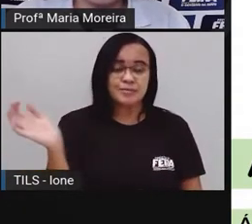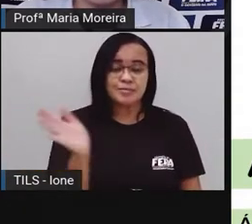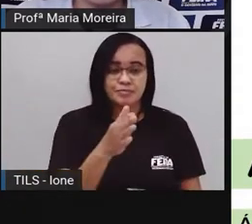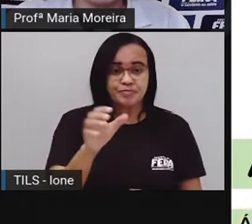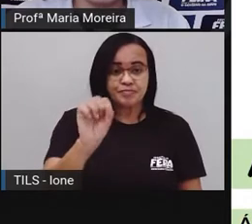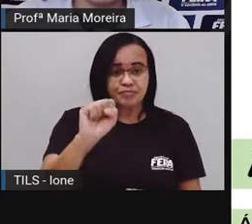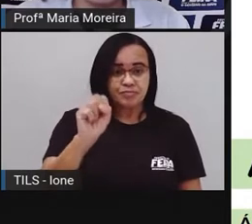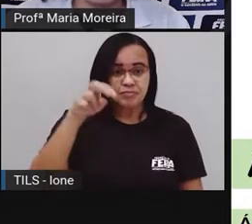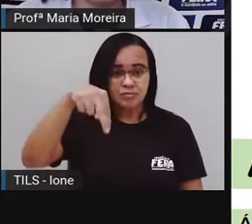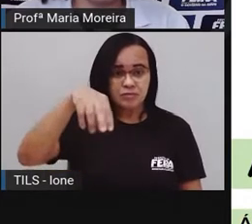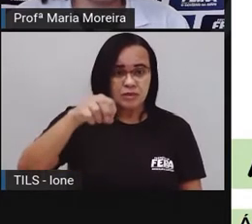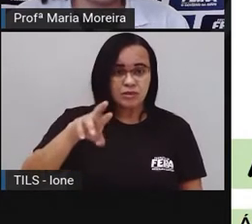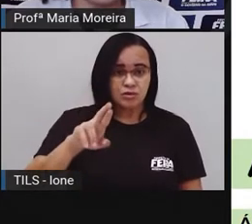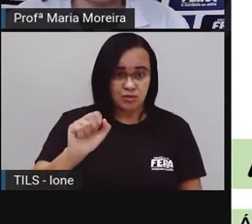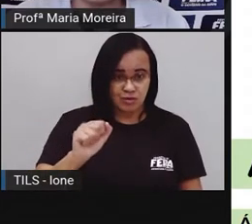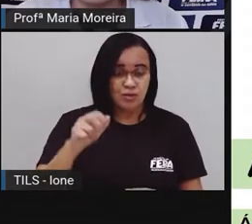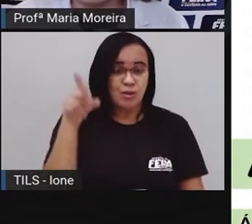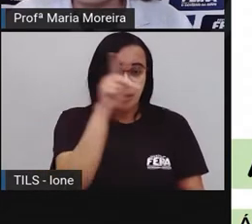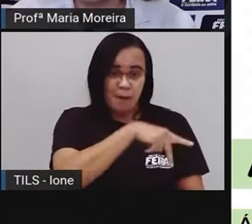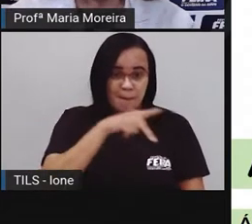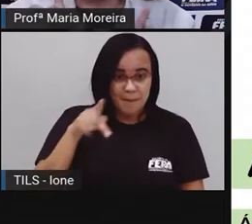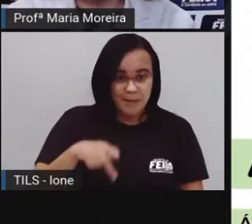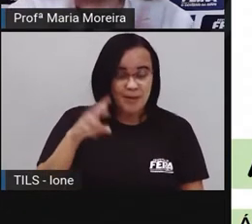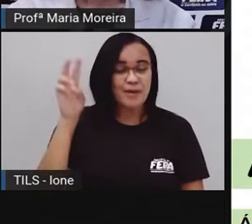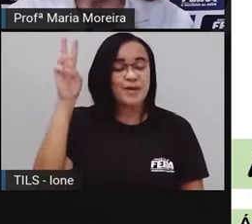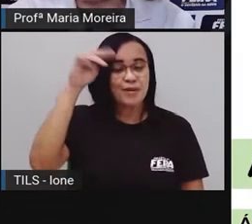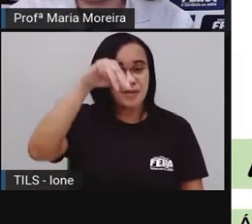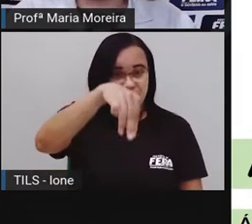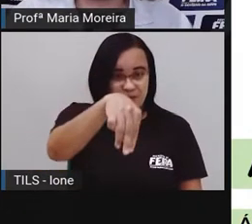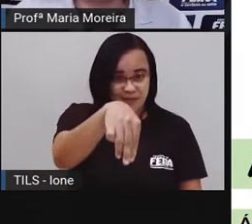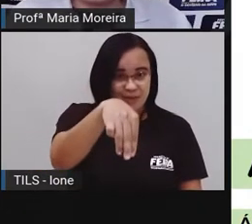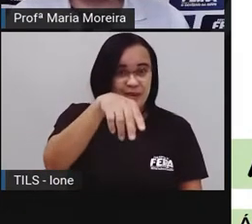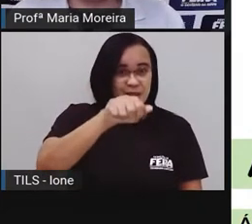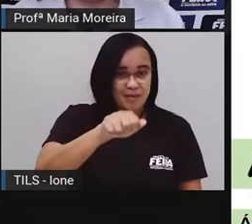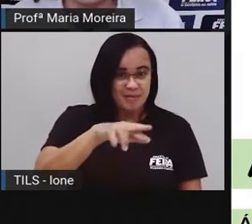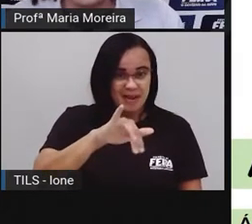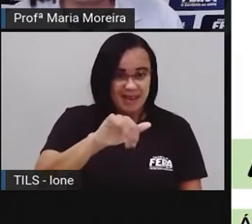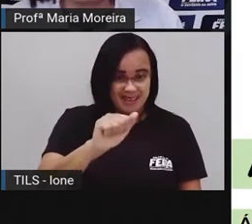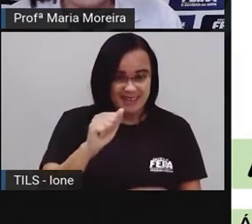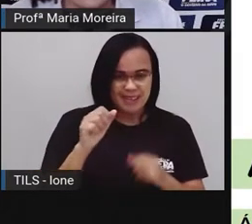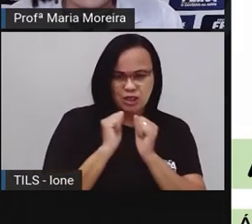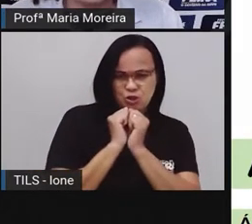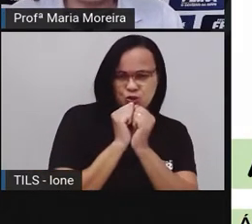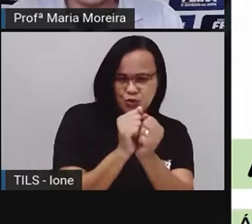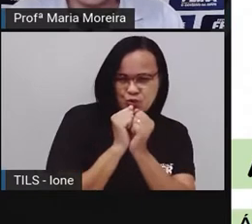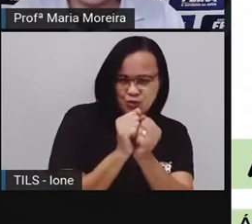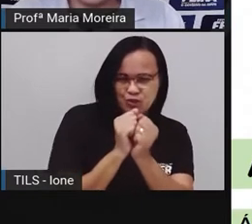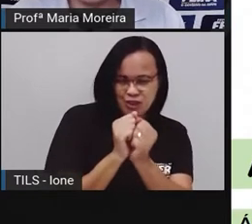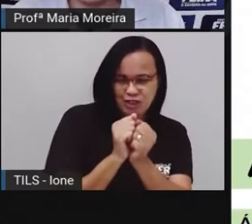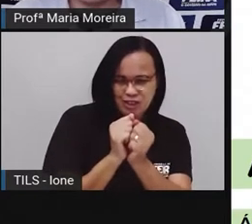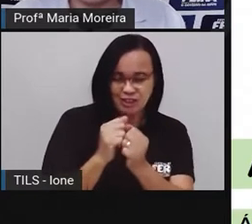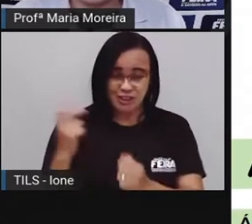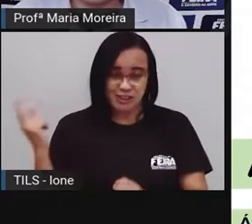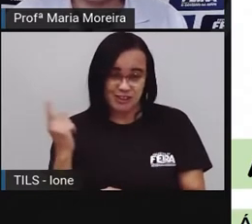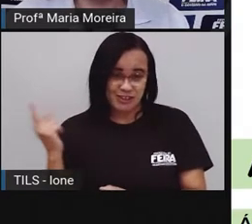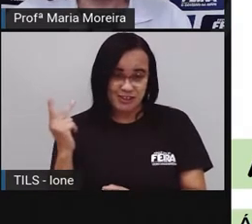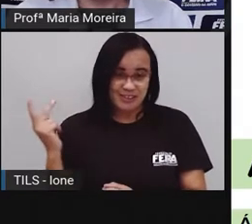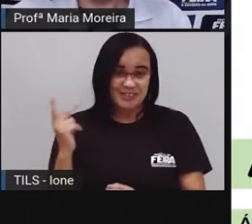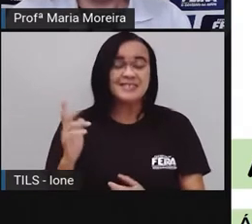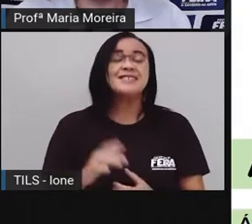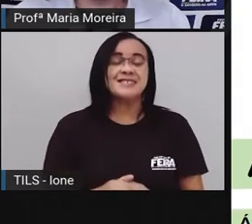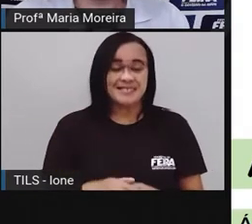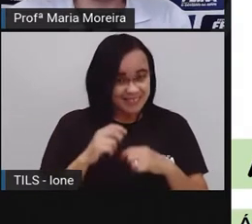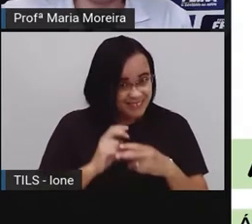mais uma vez, junto com vocês, o nosso, ó, juntinho. Sempre lado a lado. É isso?